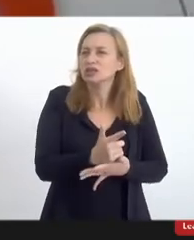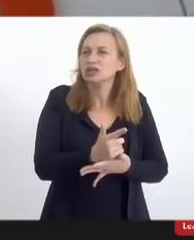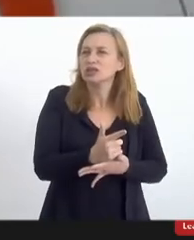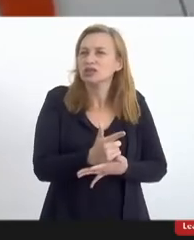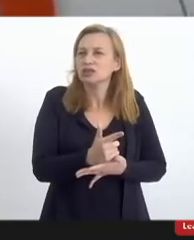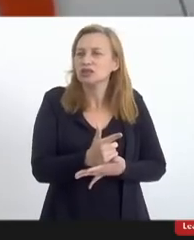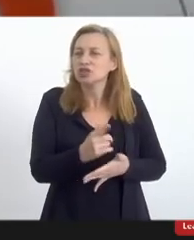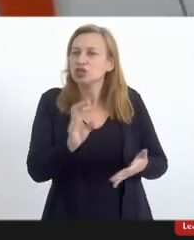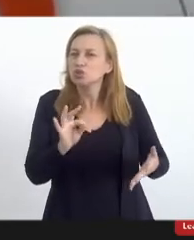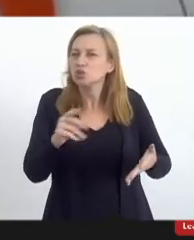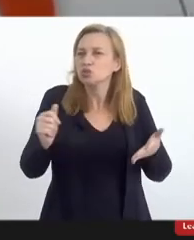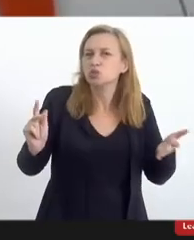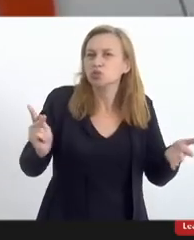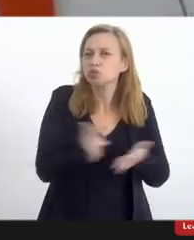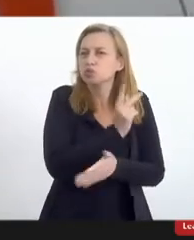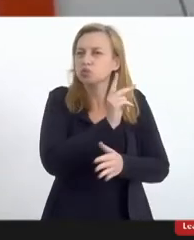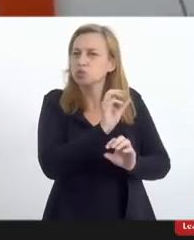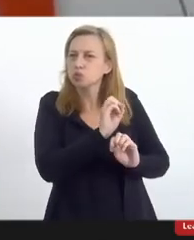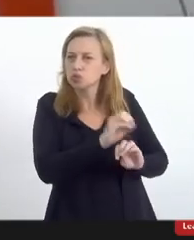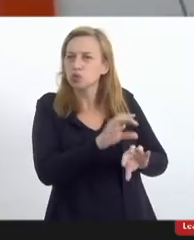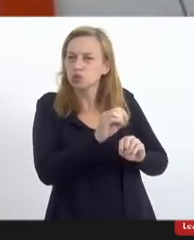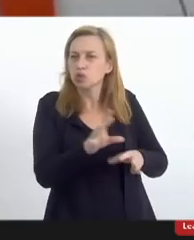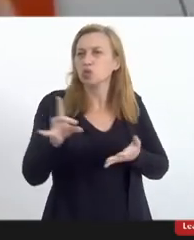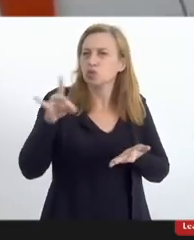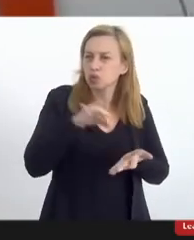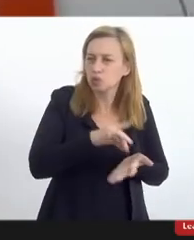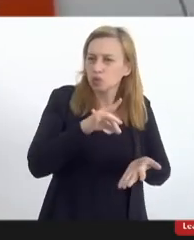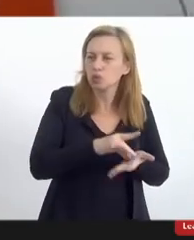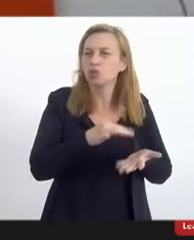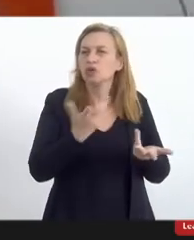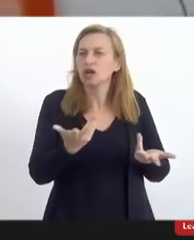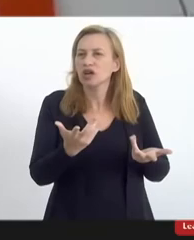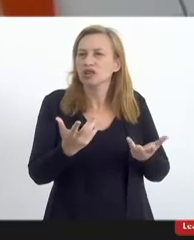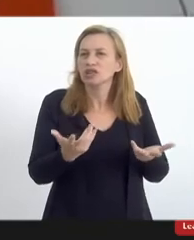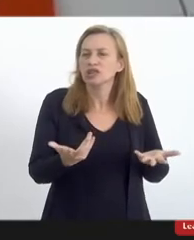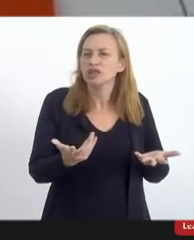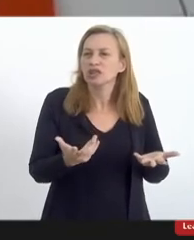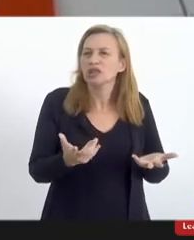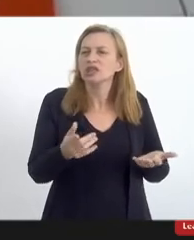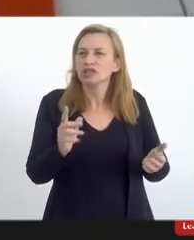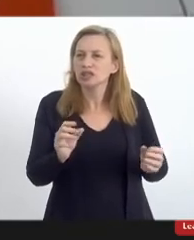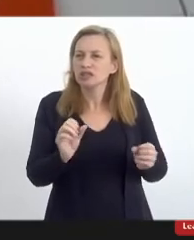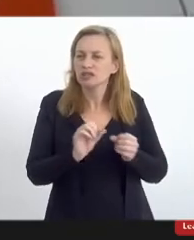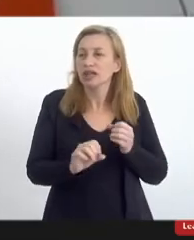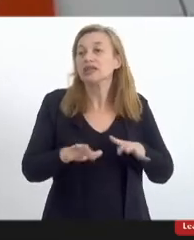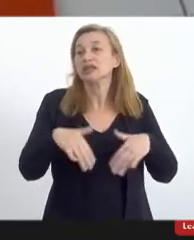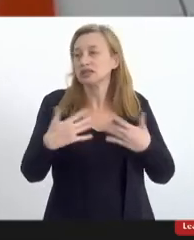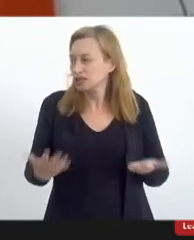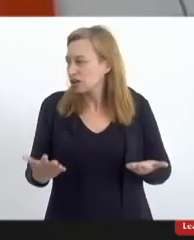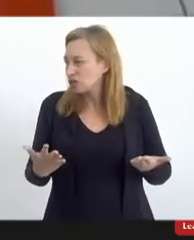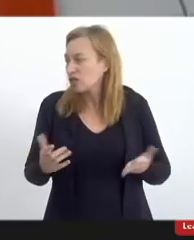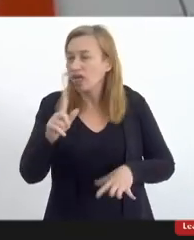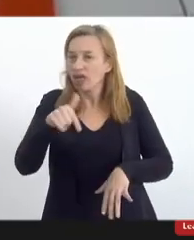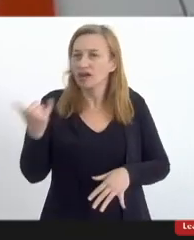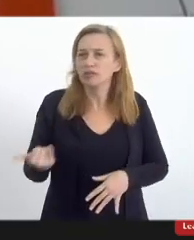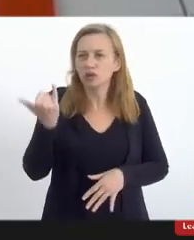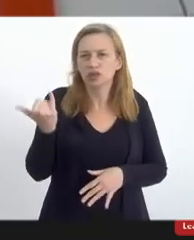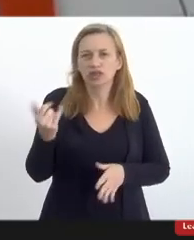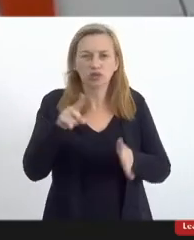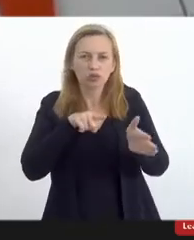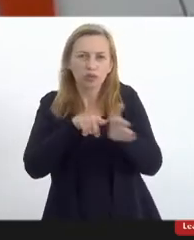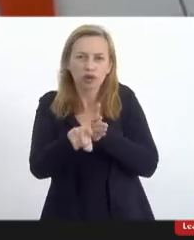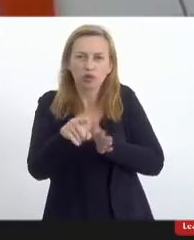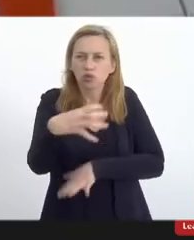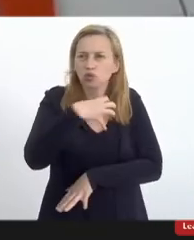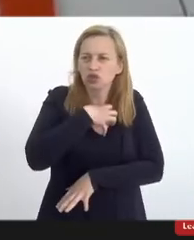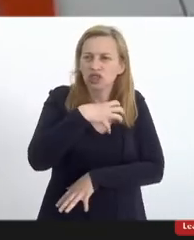que acontecem que a educação de verdade que forma caráter ela se faz então é muito importante a sua pergunta no